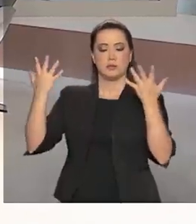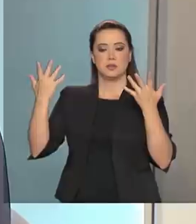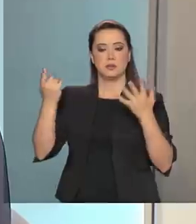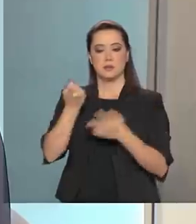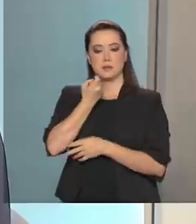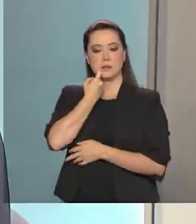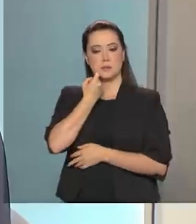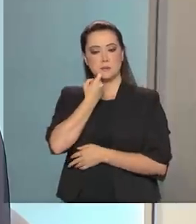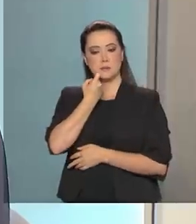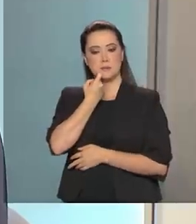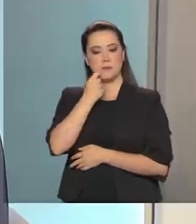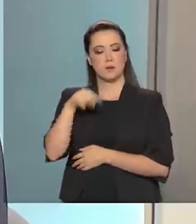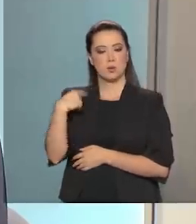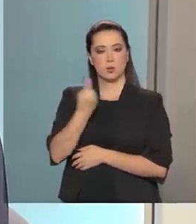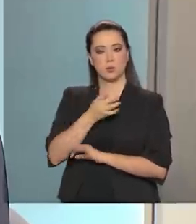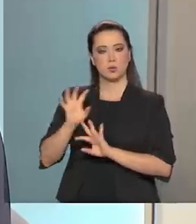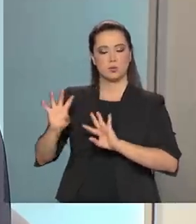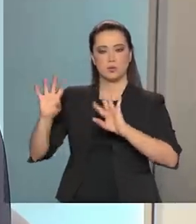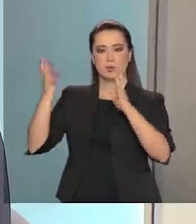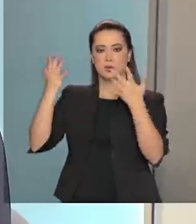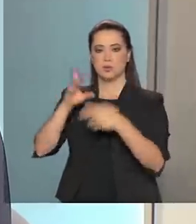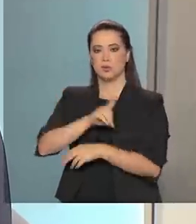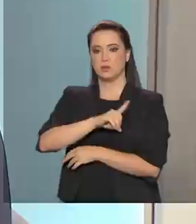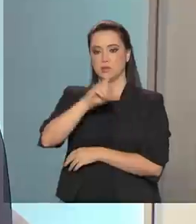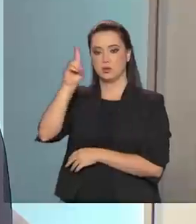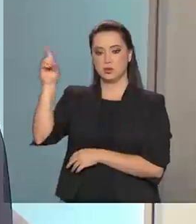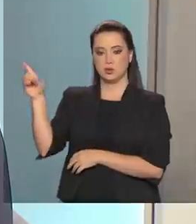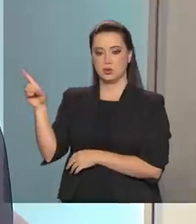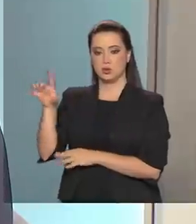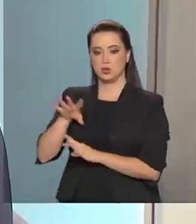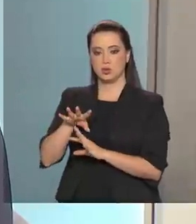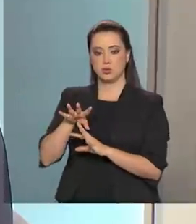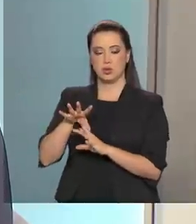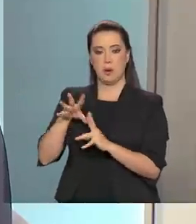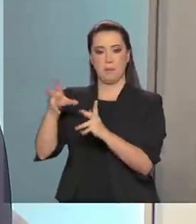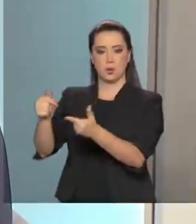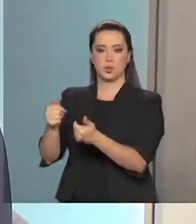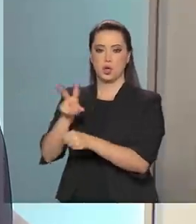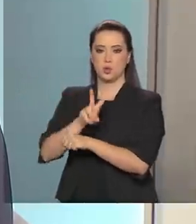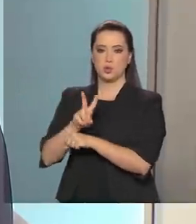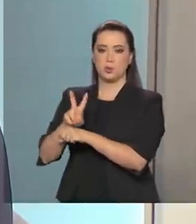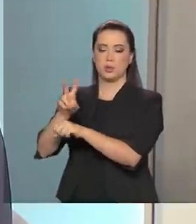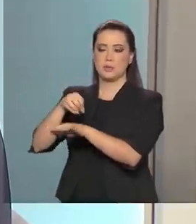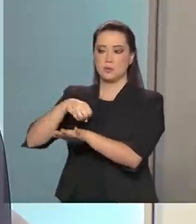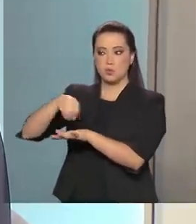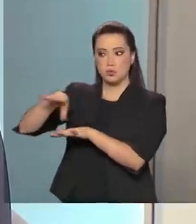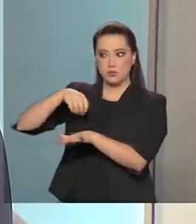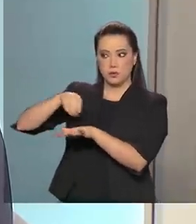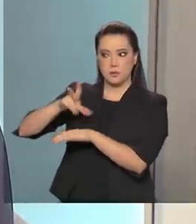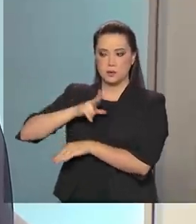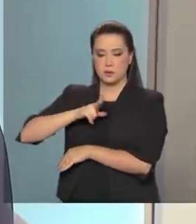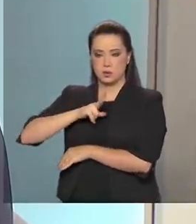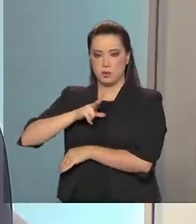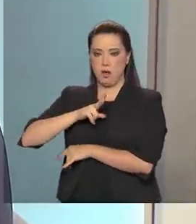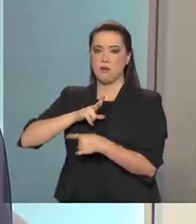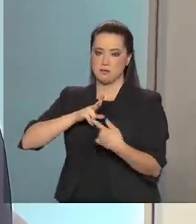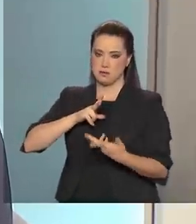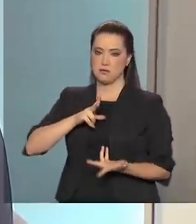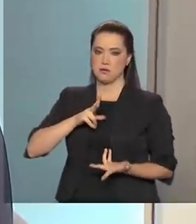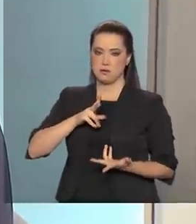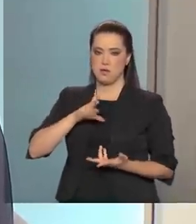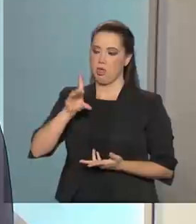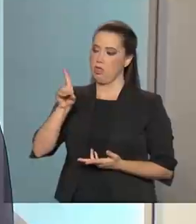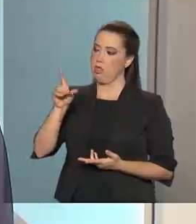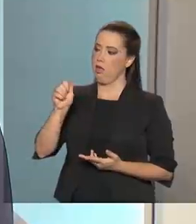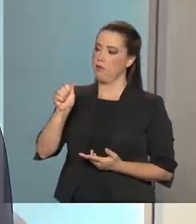Dia Internacional de Proteção de Dados. Ele vem de uma marca da nossa